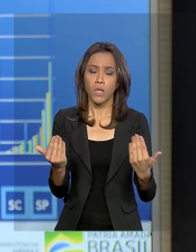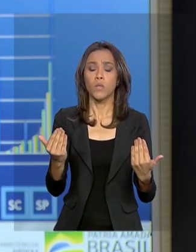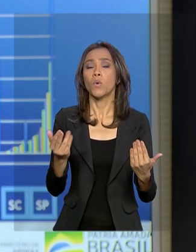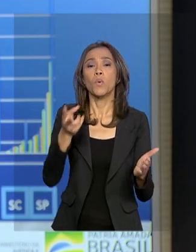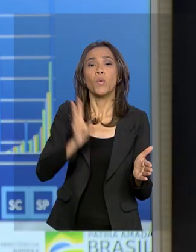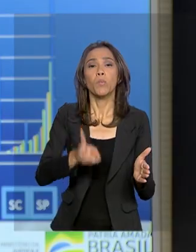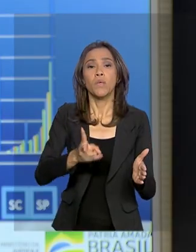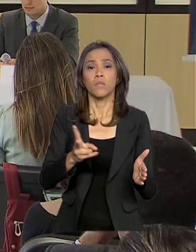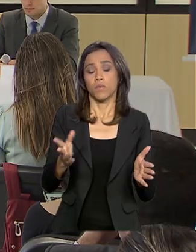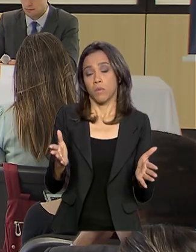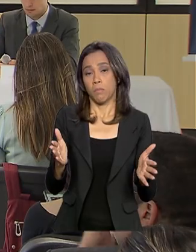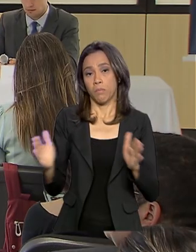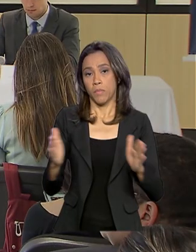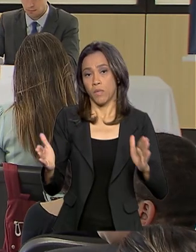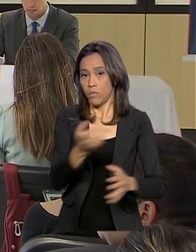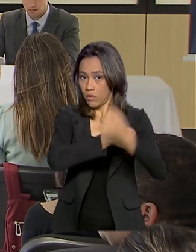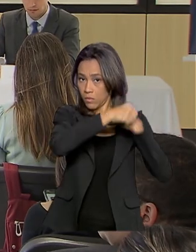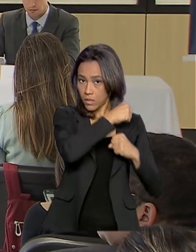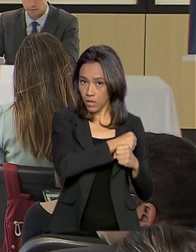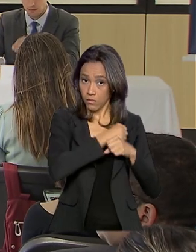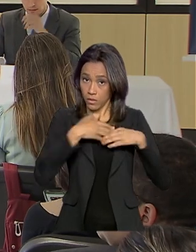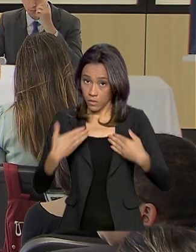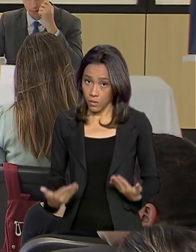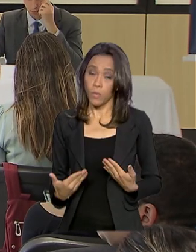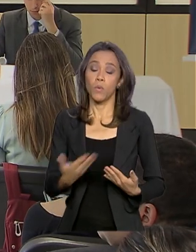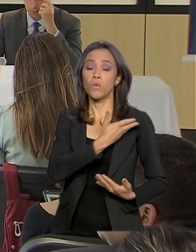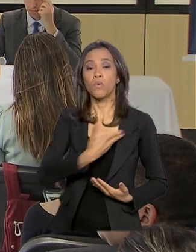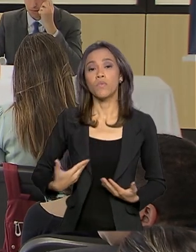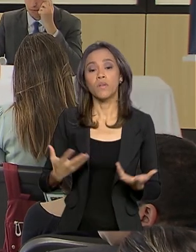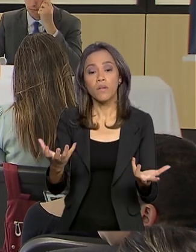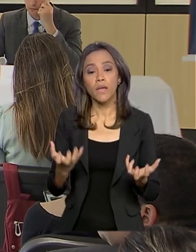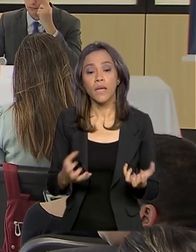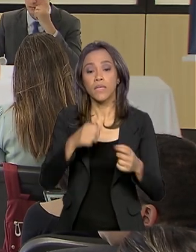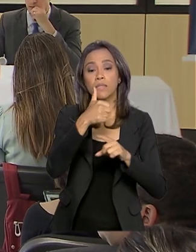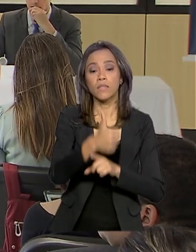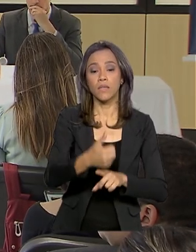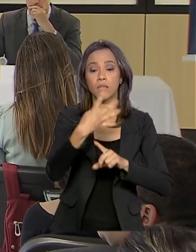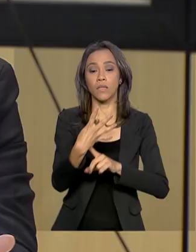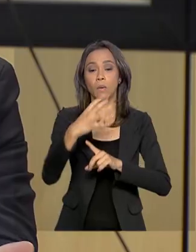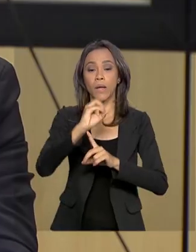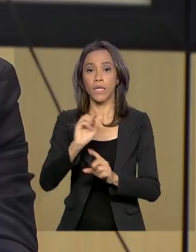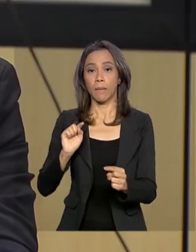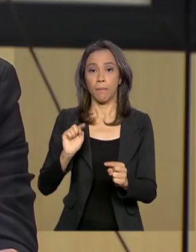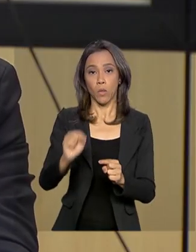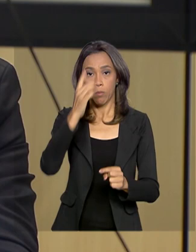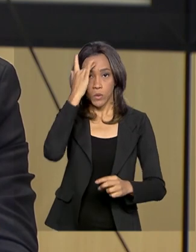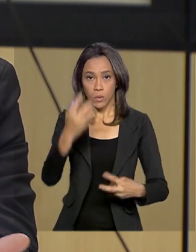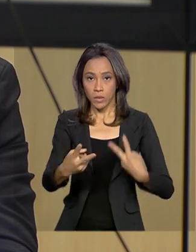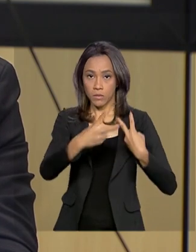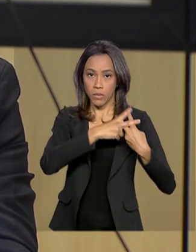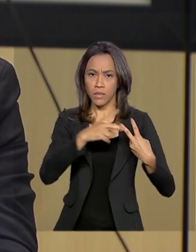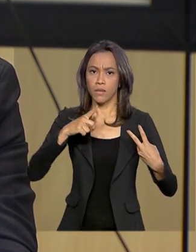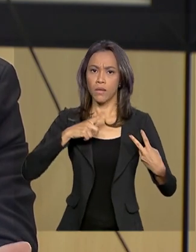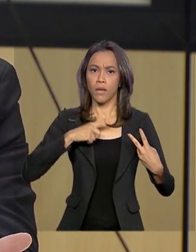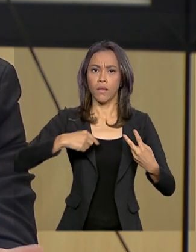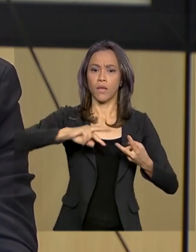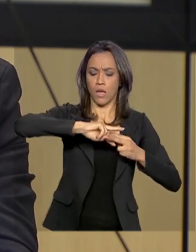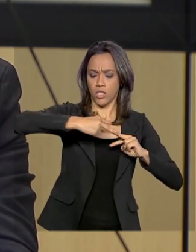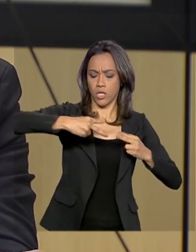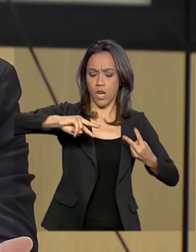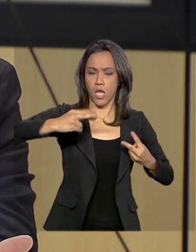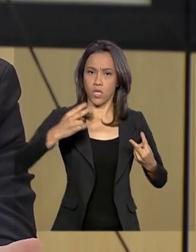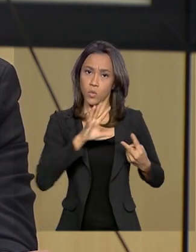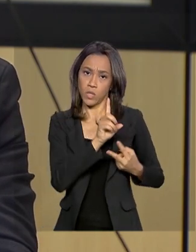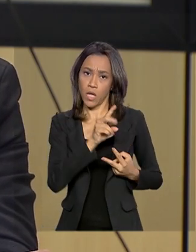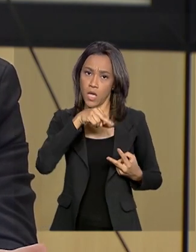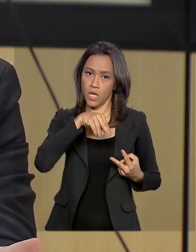período do ano passado. O governo pretende que os cerca de 140 mil condenados no país tenham seus dados genéticos inseridos